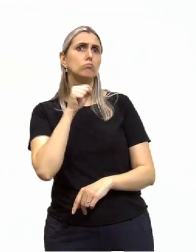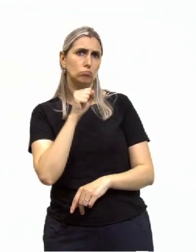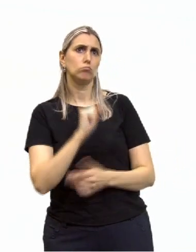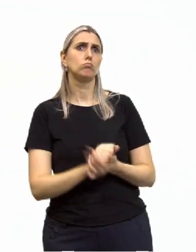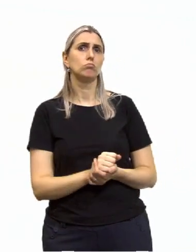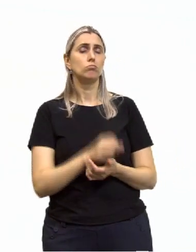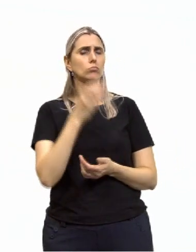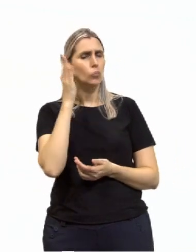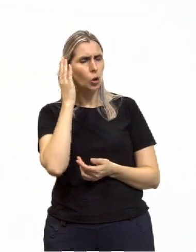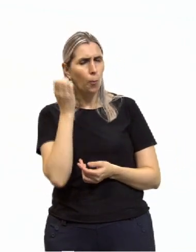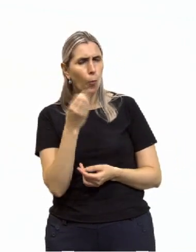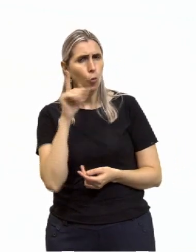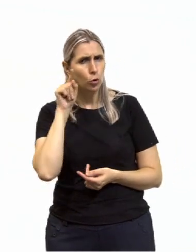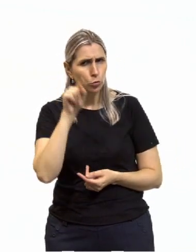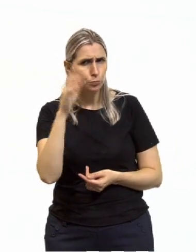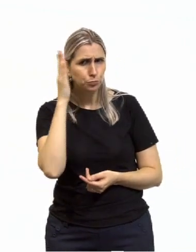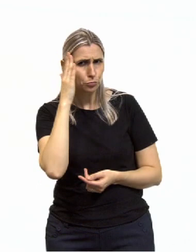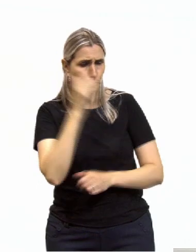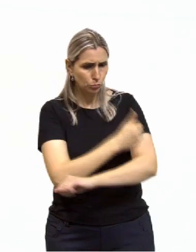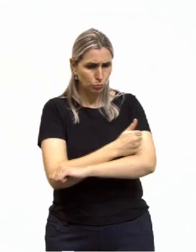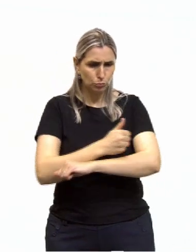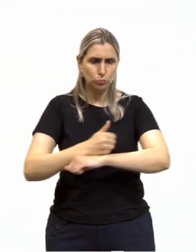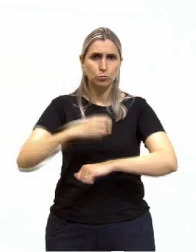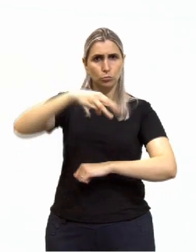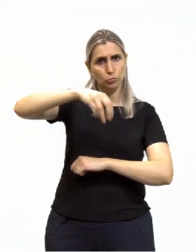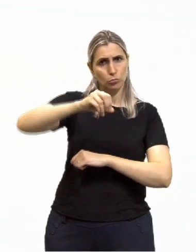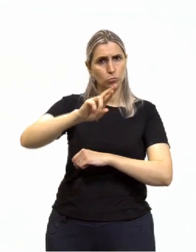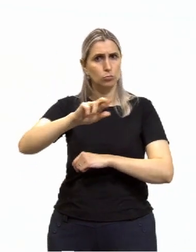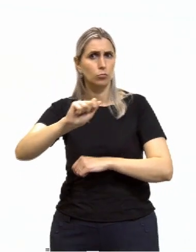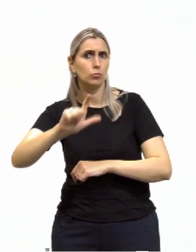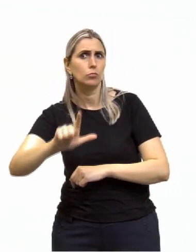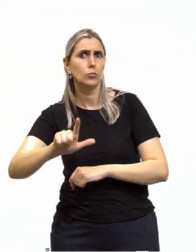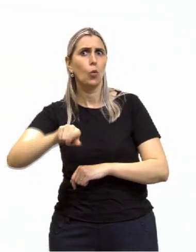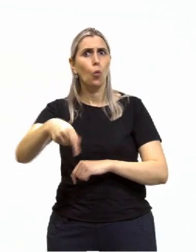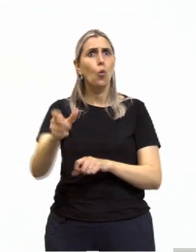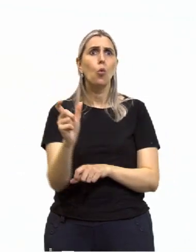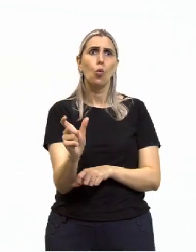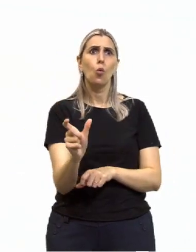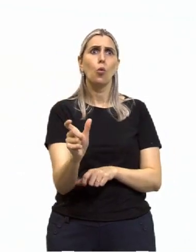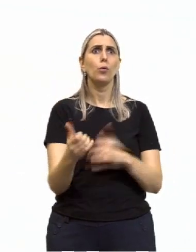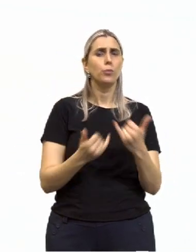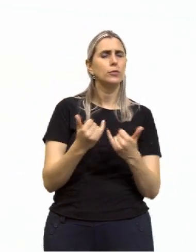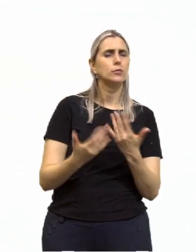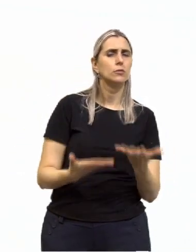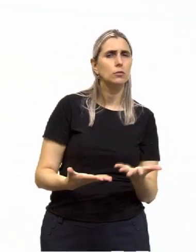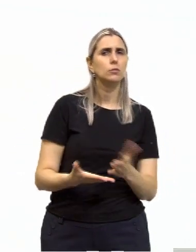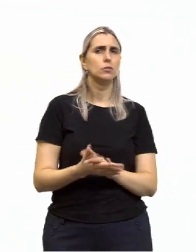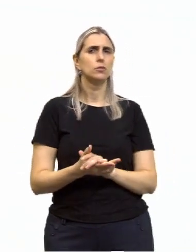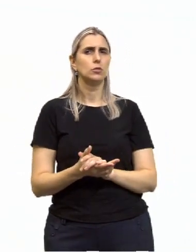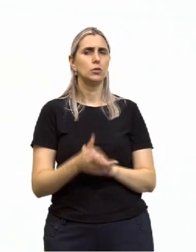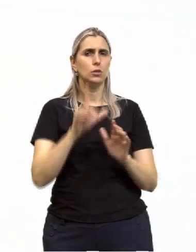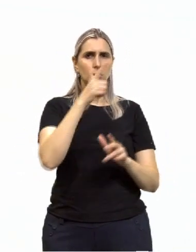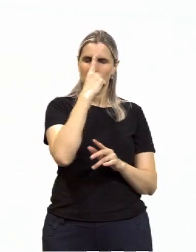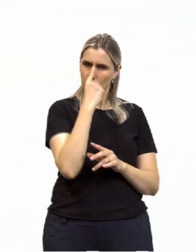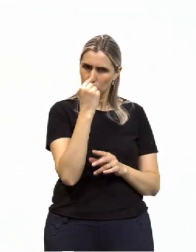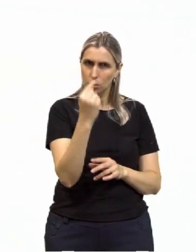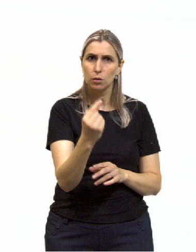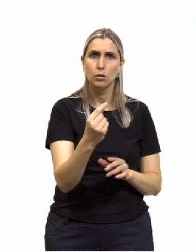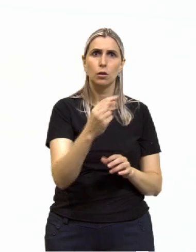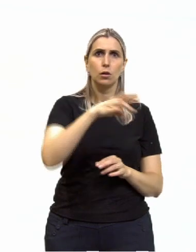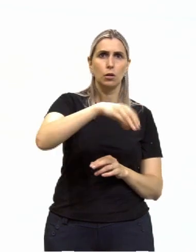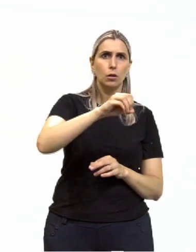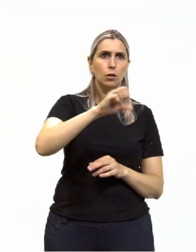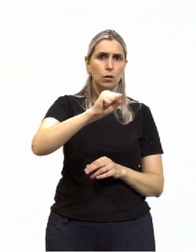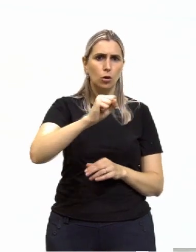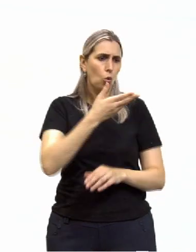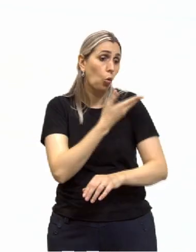Que bom que você sabe. Moral, também é outra palavra, que nós vamos brincar aqui um pouco, vem do latim, mos, que